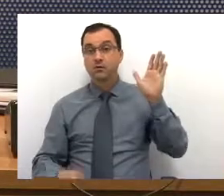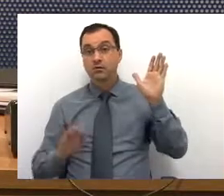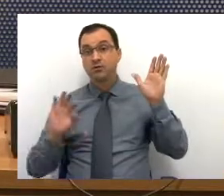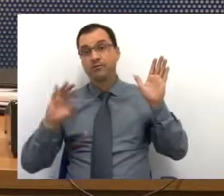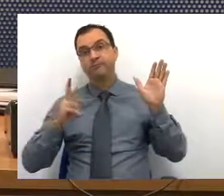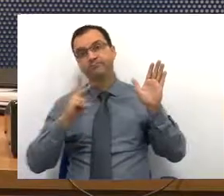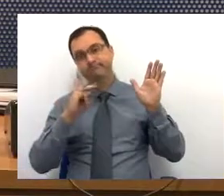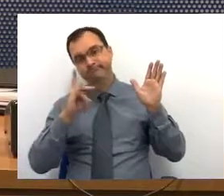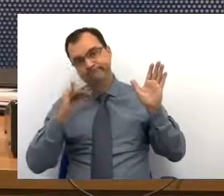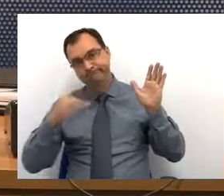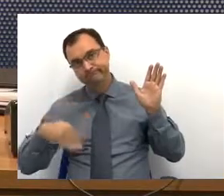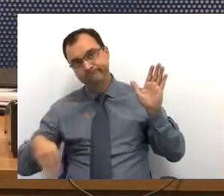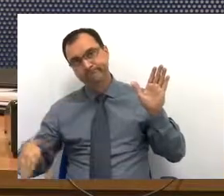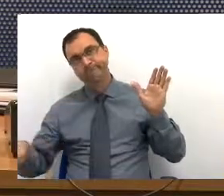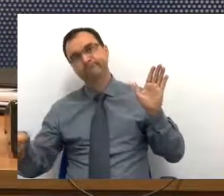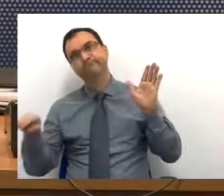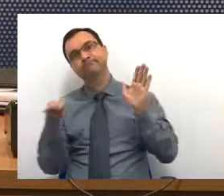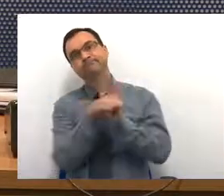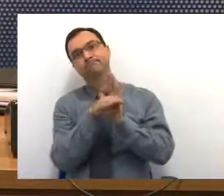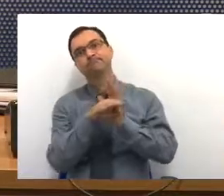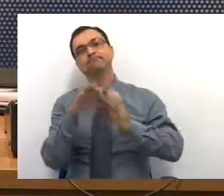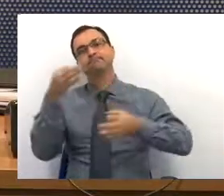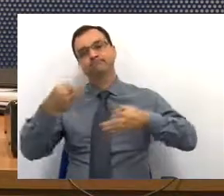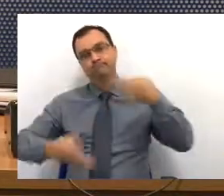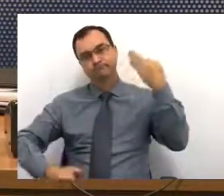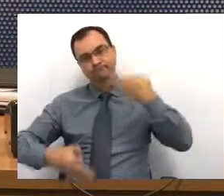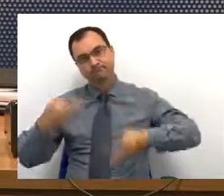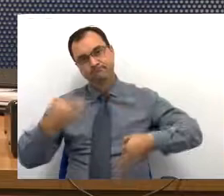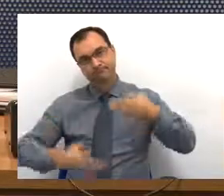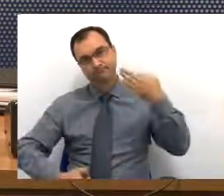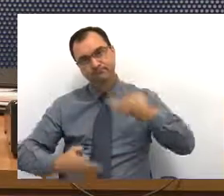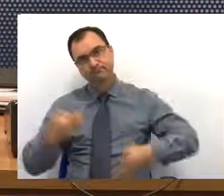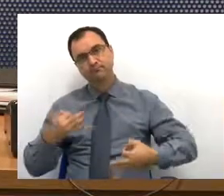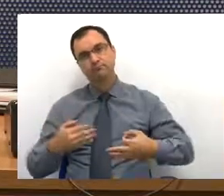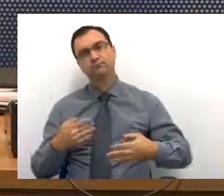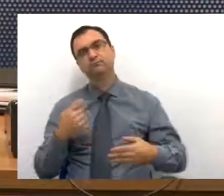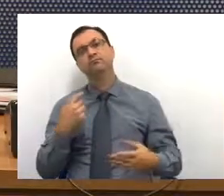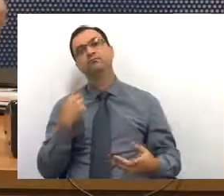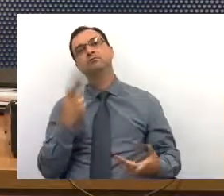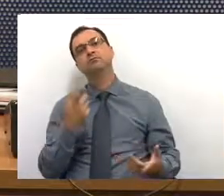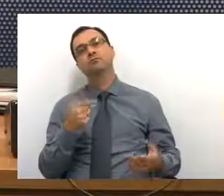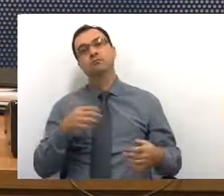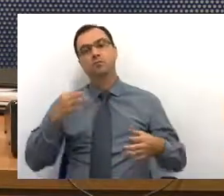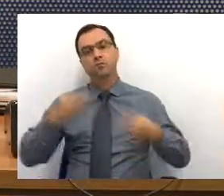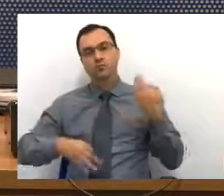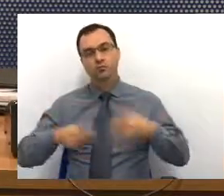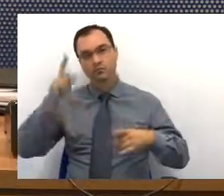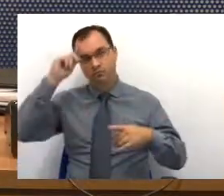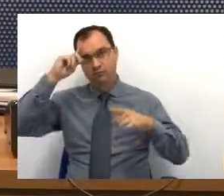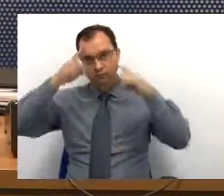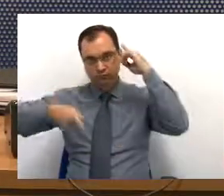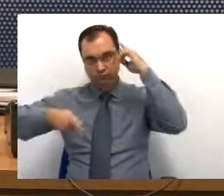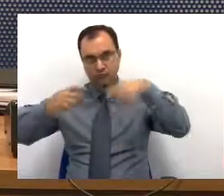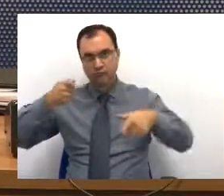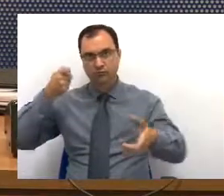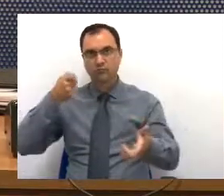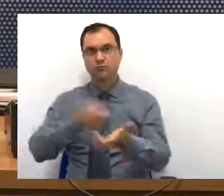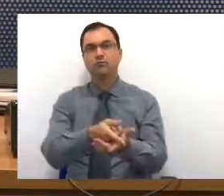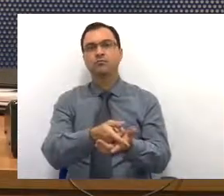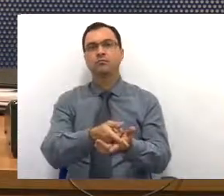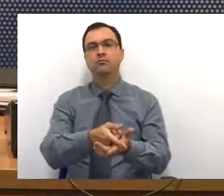aí ele vai no encontro, aí ele vai na justiça, aí vai na justiça, o juiz manda a gente comprar,